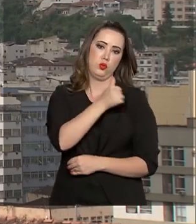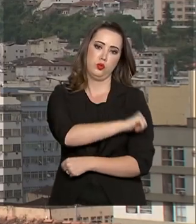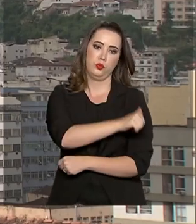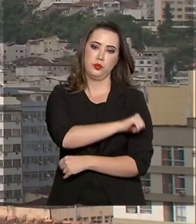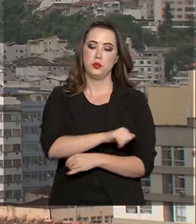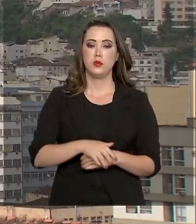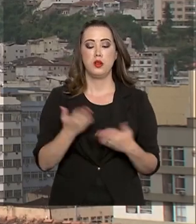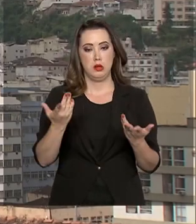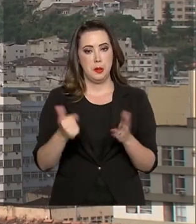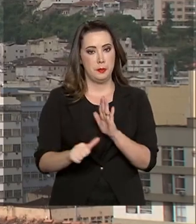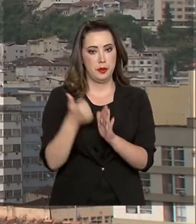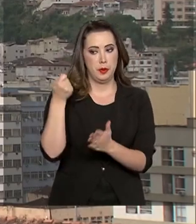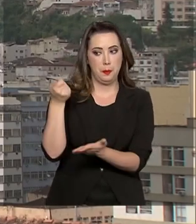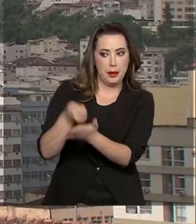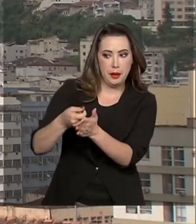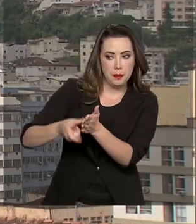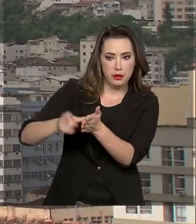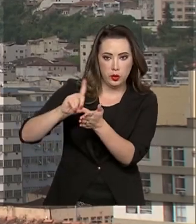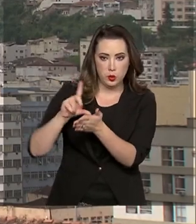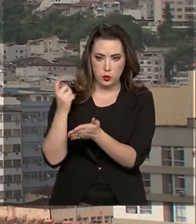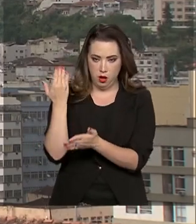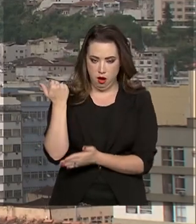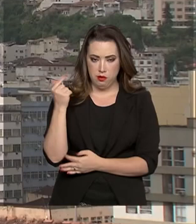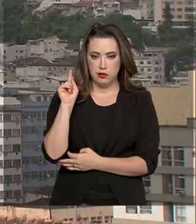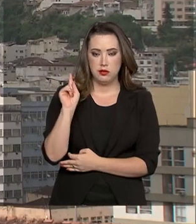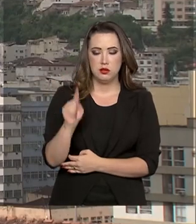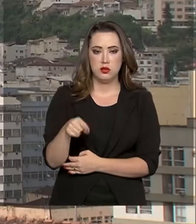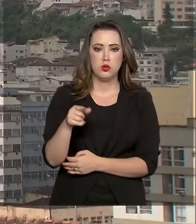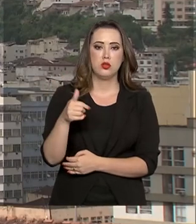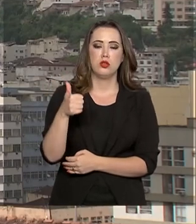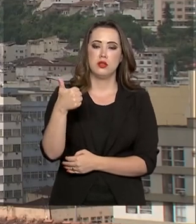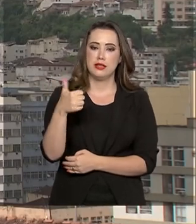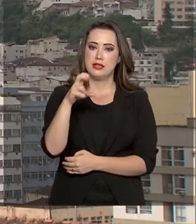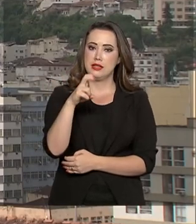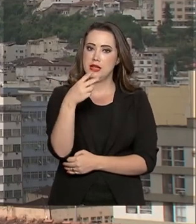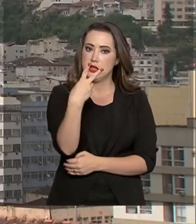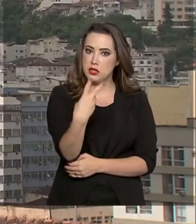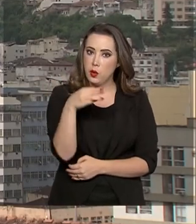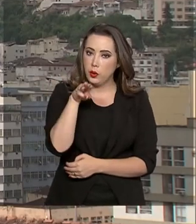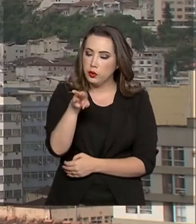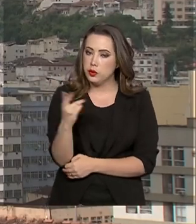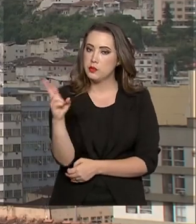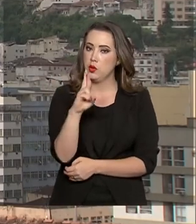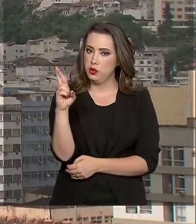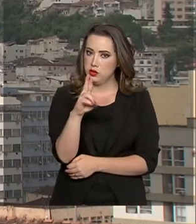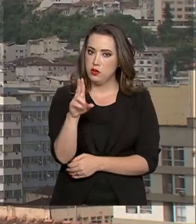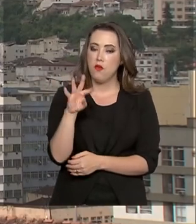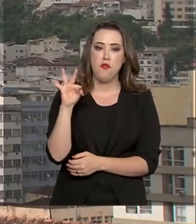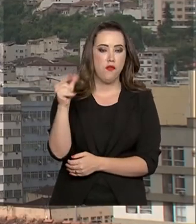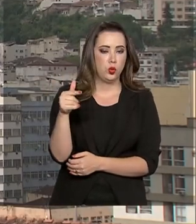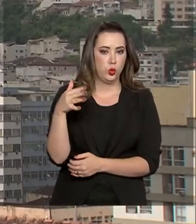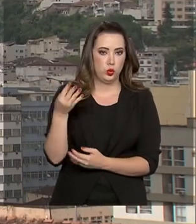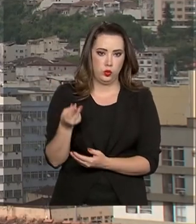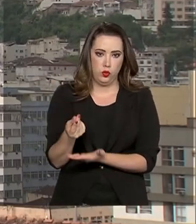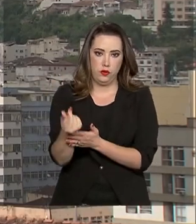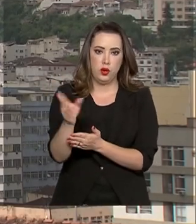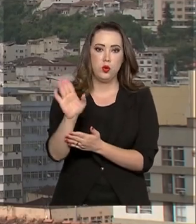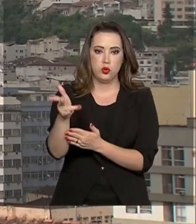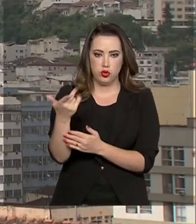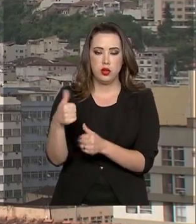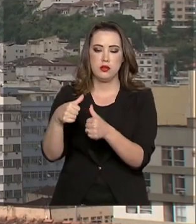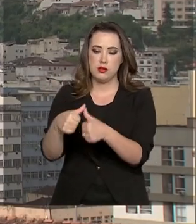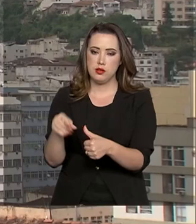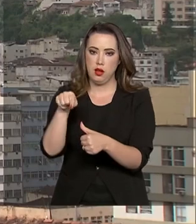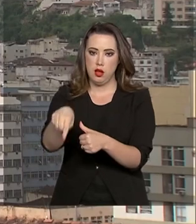Rio de Janeiro. A primeira parcela da ajuda emergencial de 152 milhões de reais já está na conta da Prefeitura do